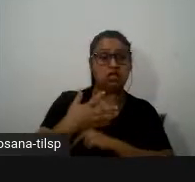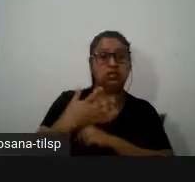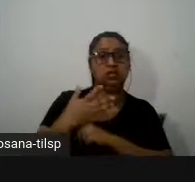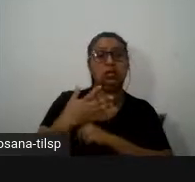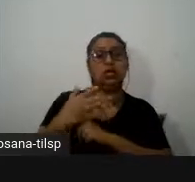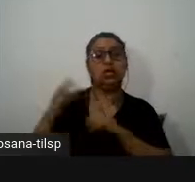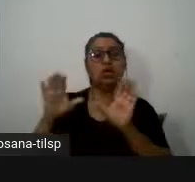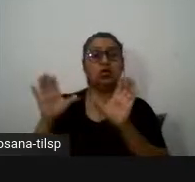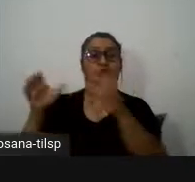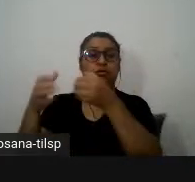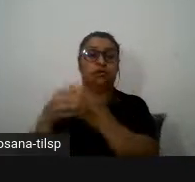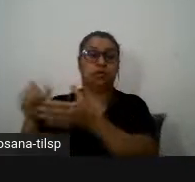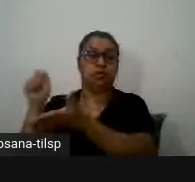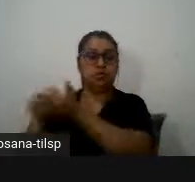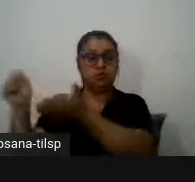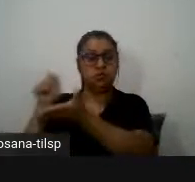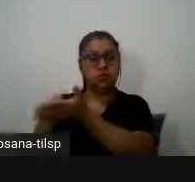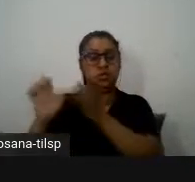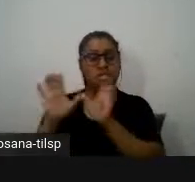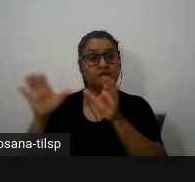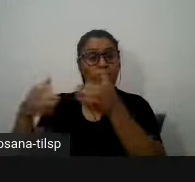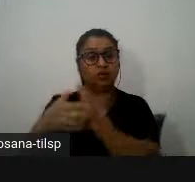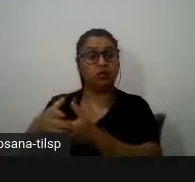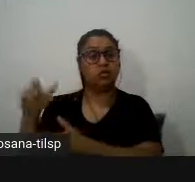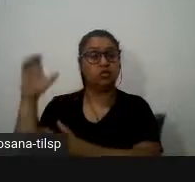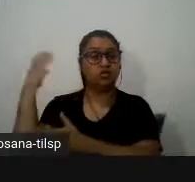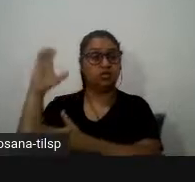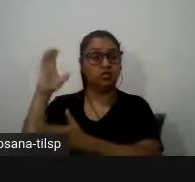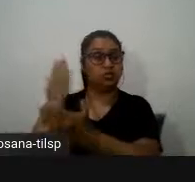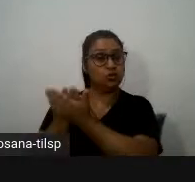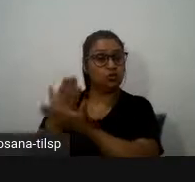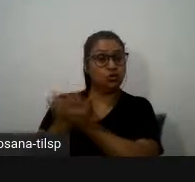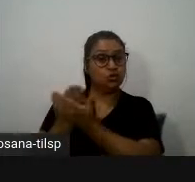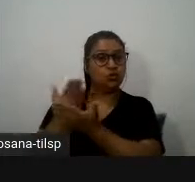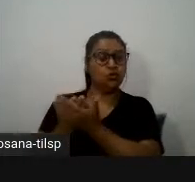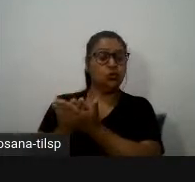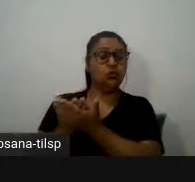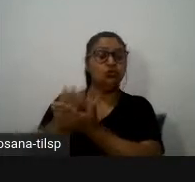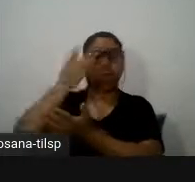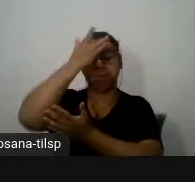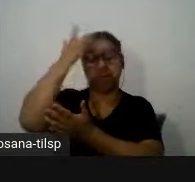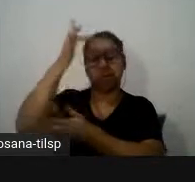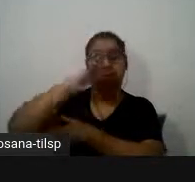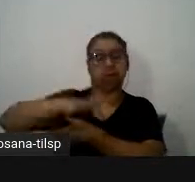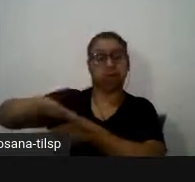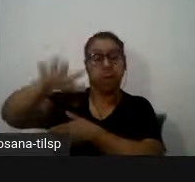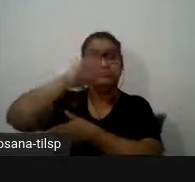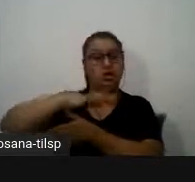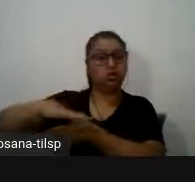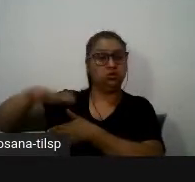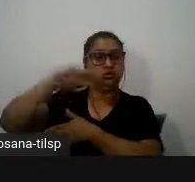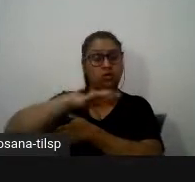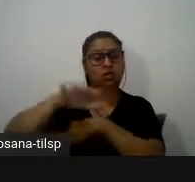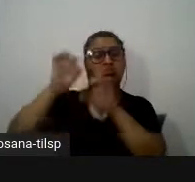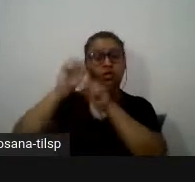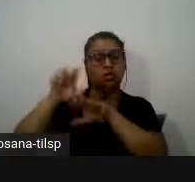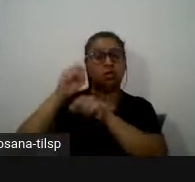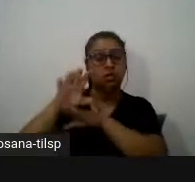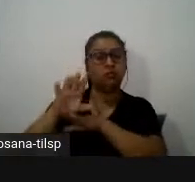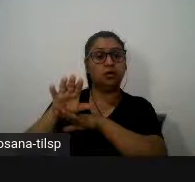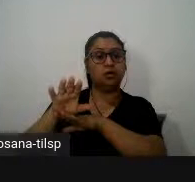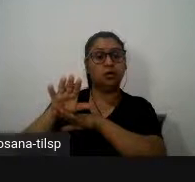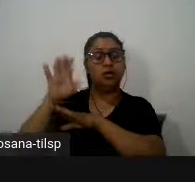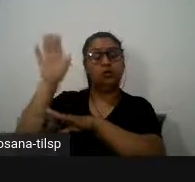escrevem ciência das pessoas que estudam ciência e das pessoas de um modo geral e favorece uma educação científica e